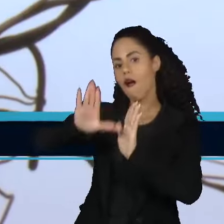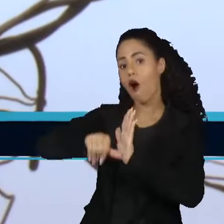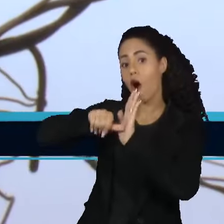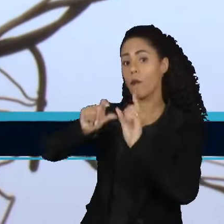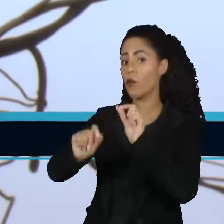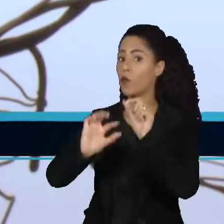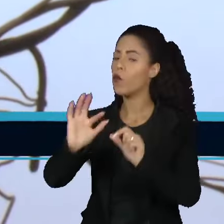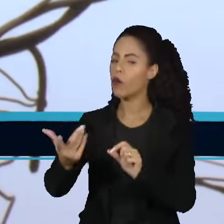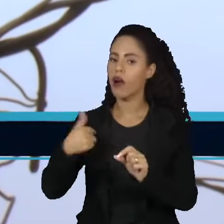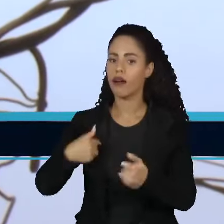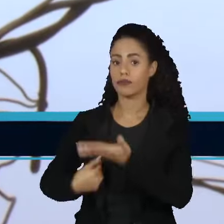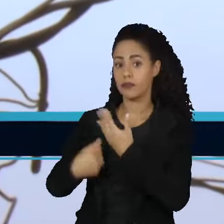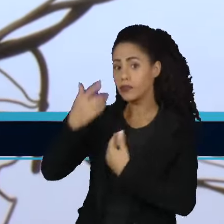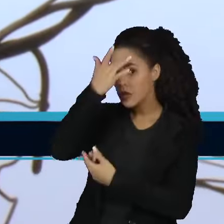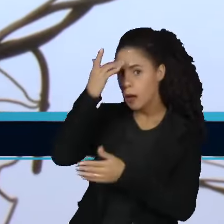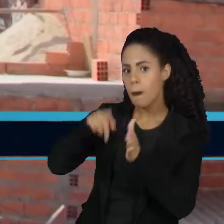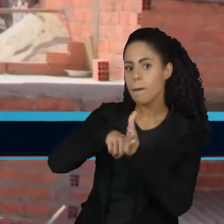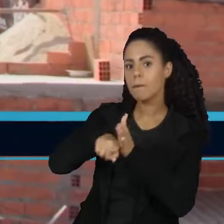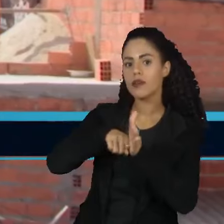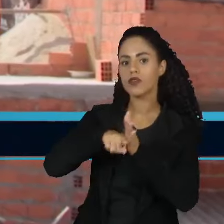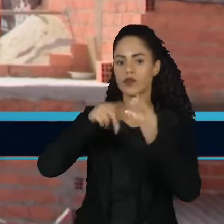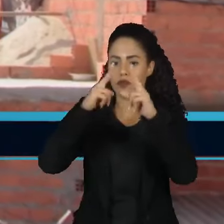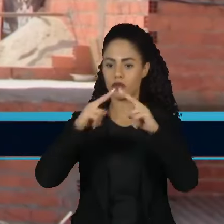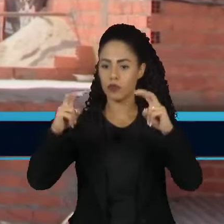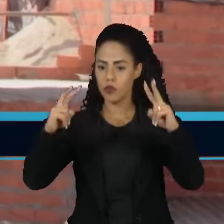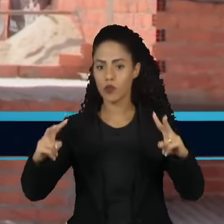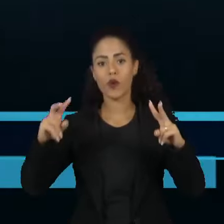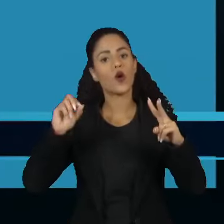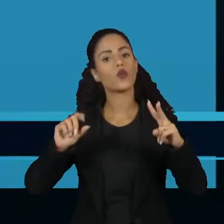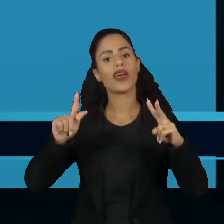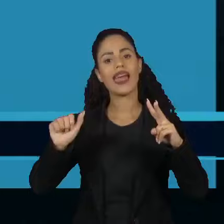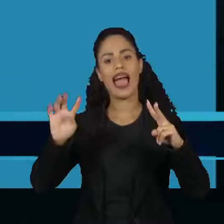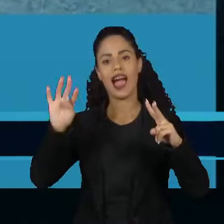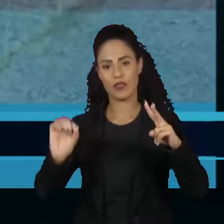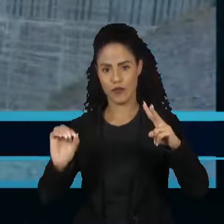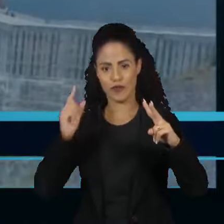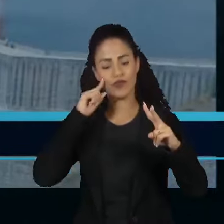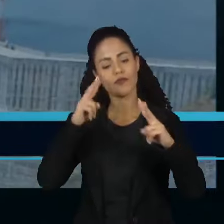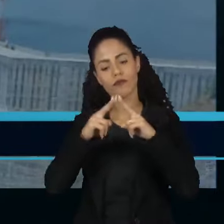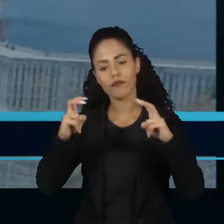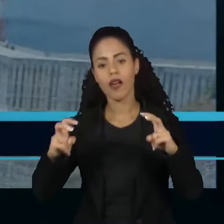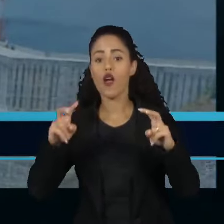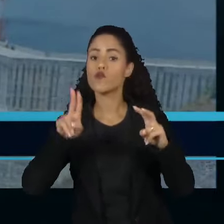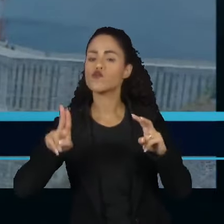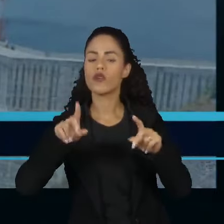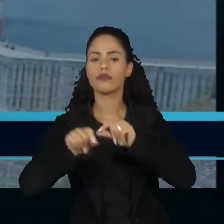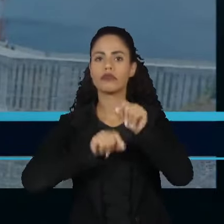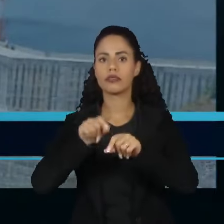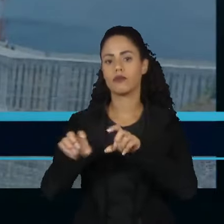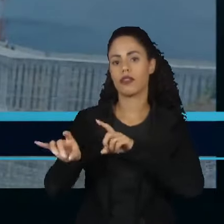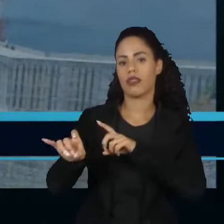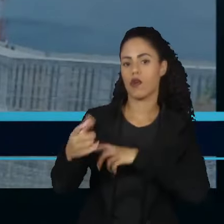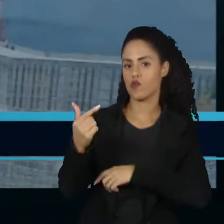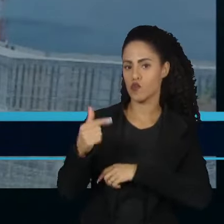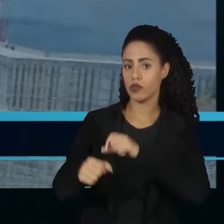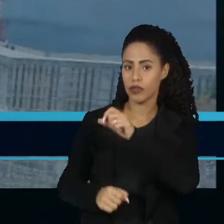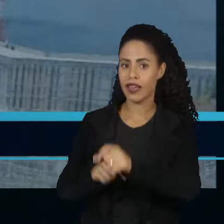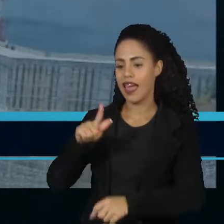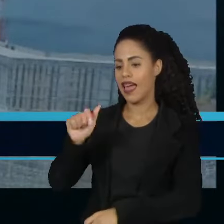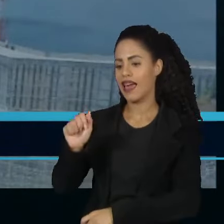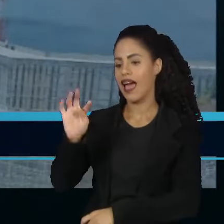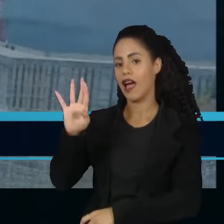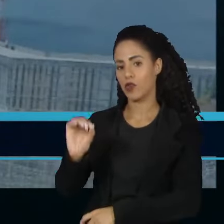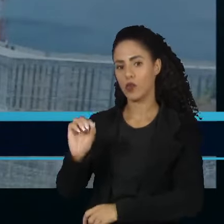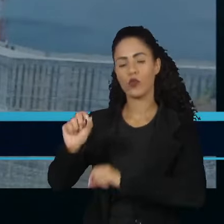ocorre quando a pessoa faz uma ligação direto do poste. As perdas não técnicas, os populares gatos